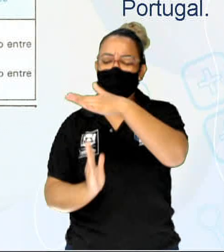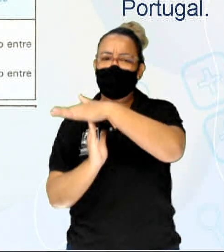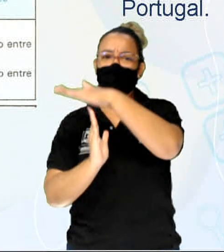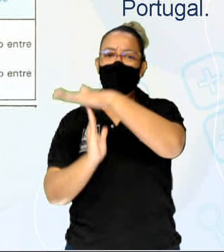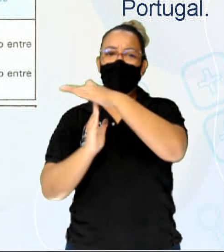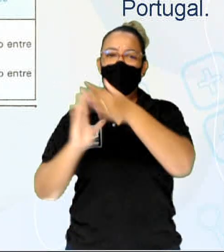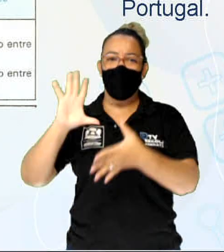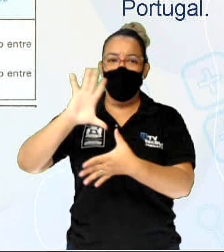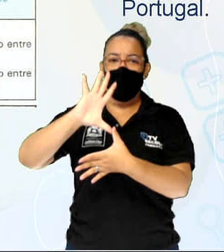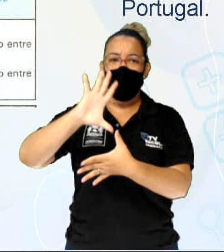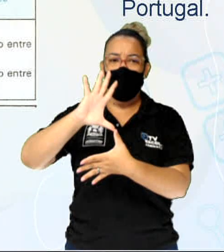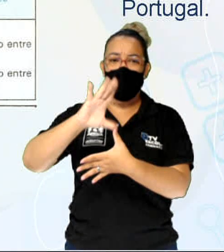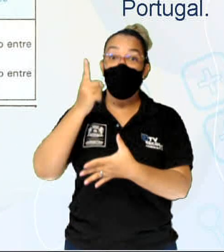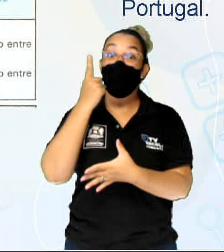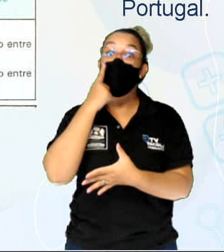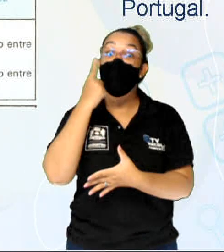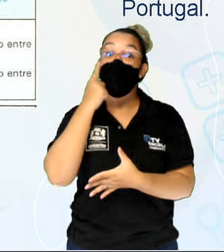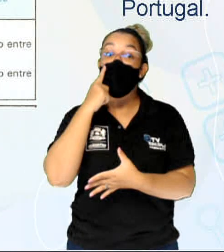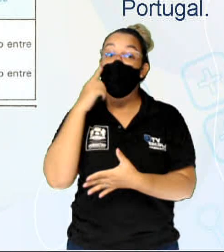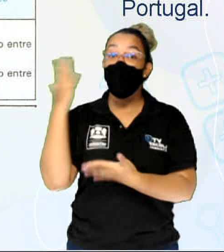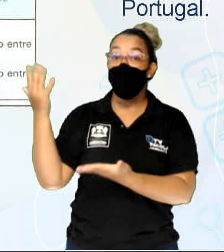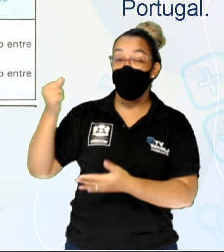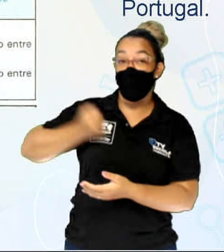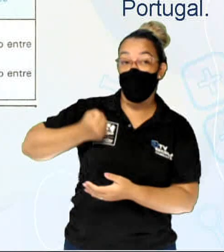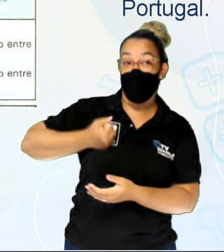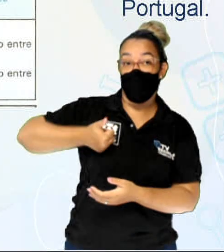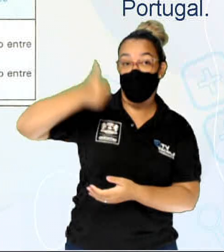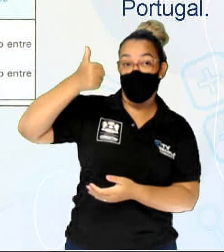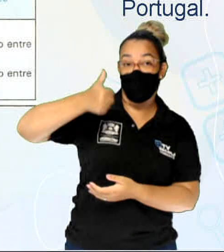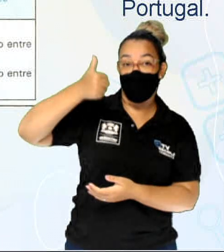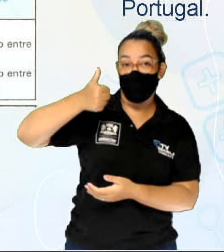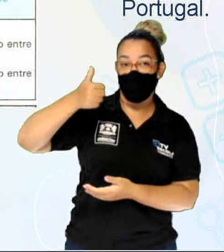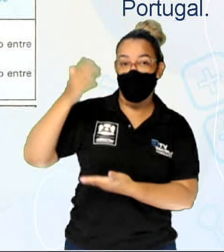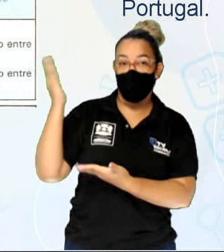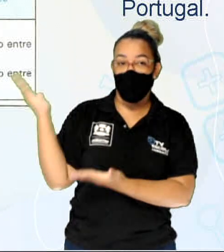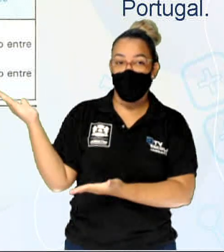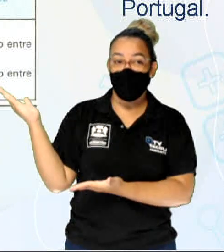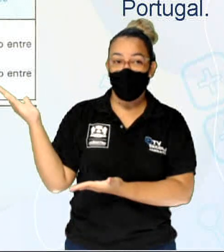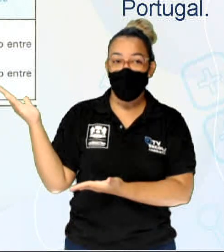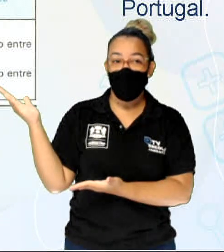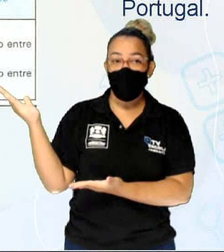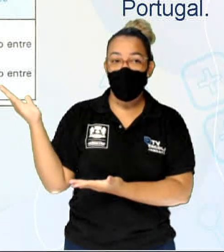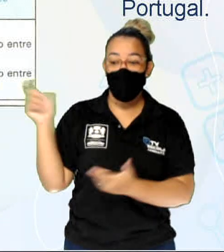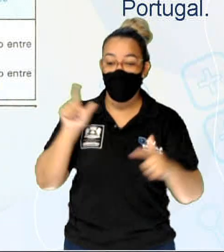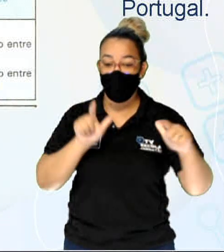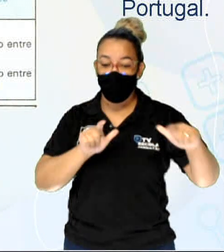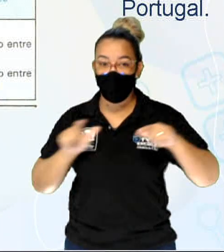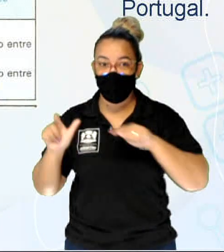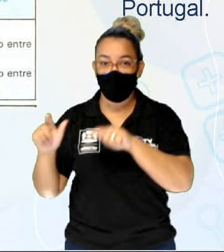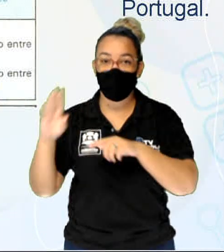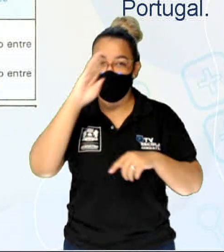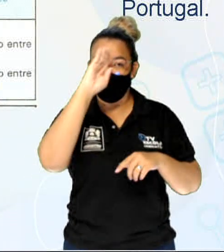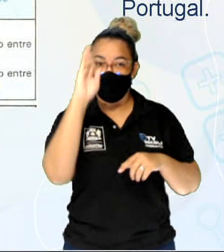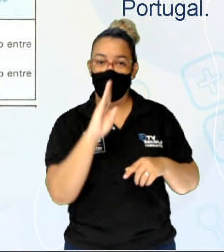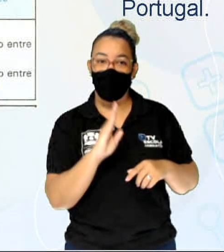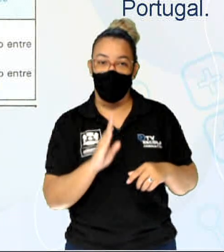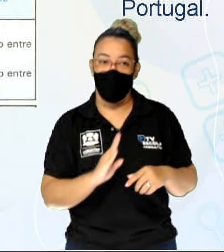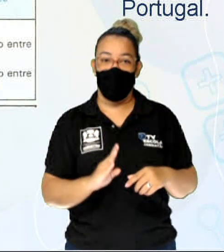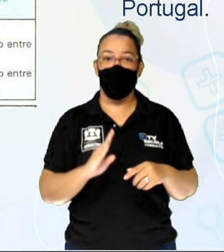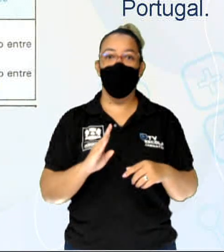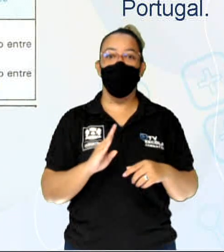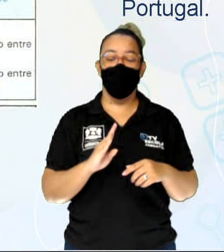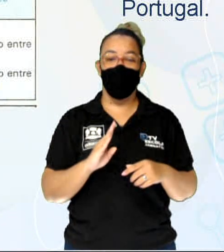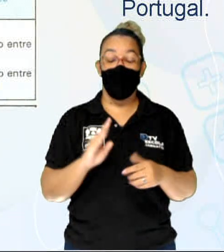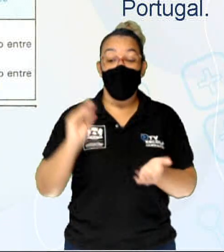no mapa, lá no número 1, a Guiana, e aí as regiões do Brasil quase já como ele é. Está faltando só o estado do